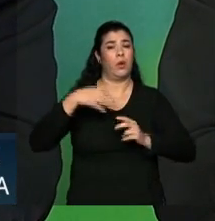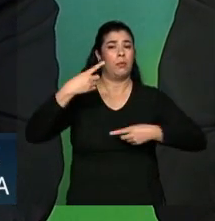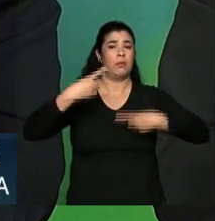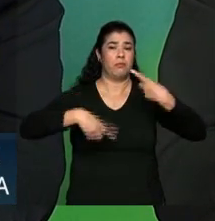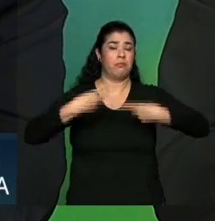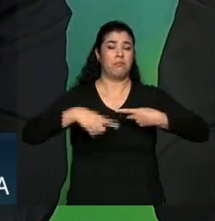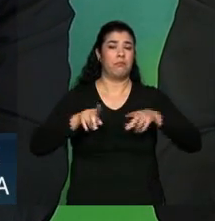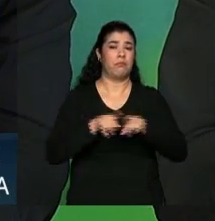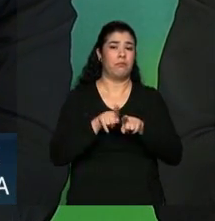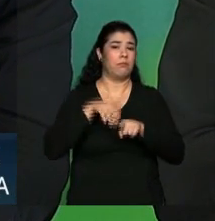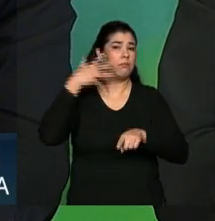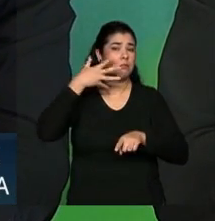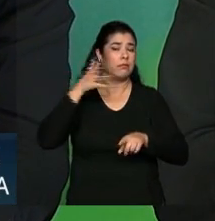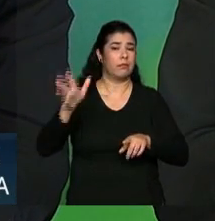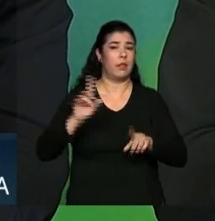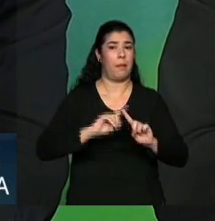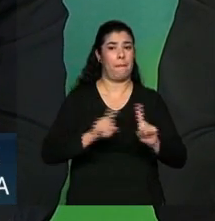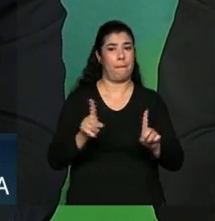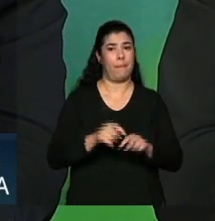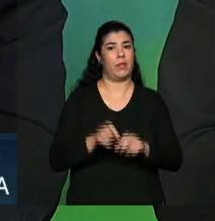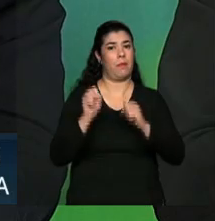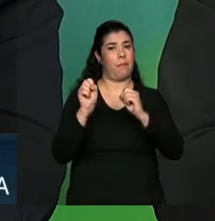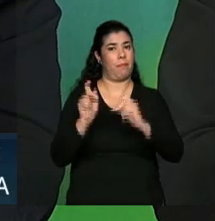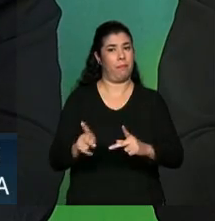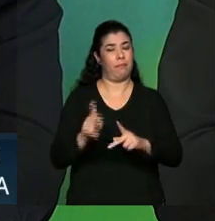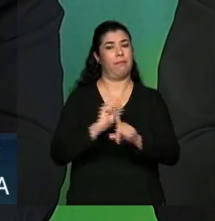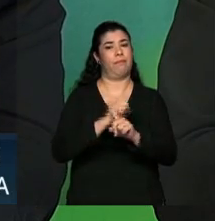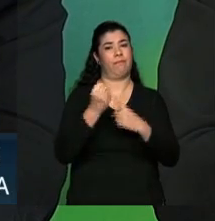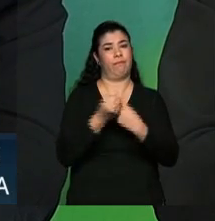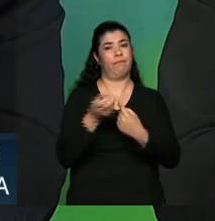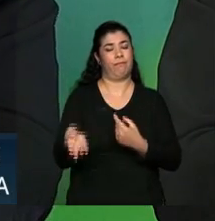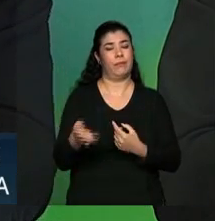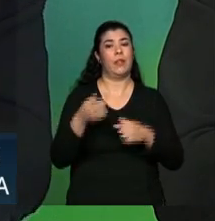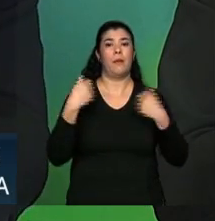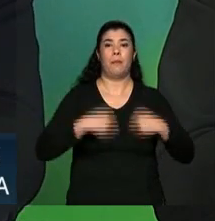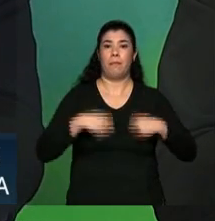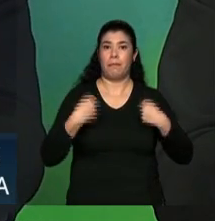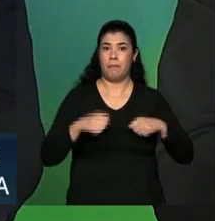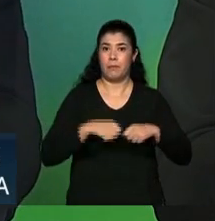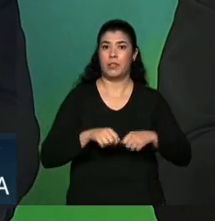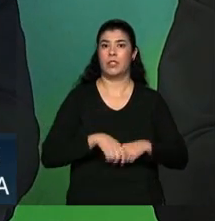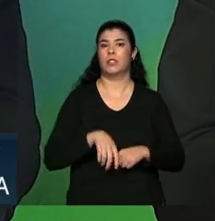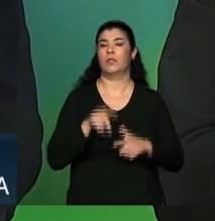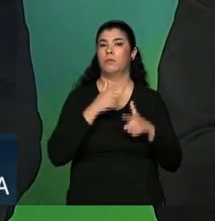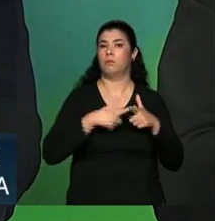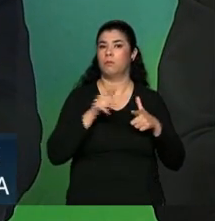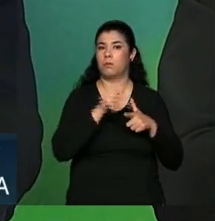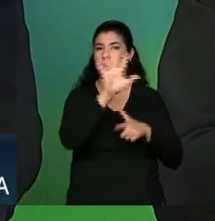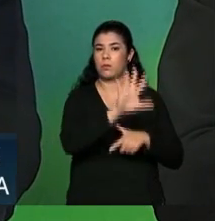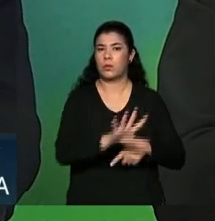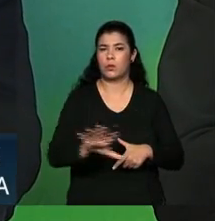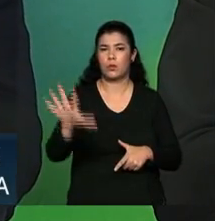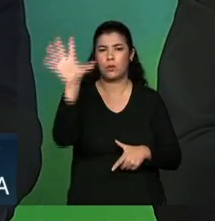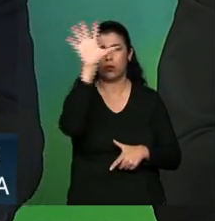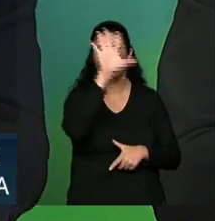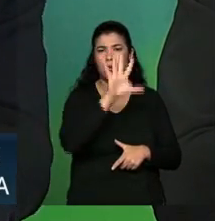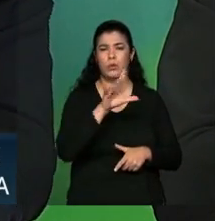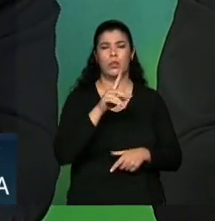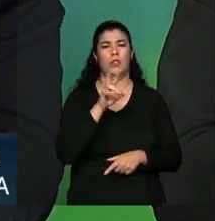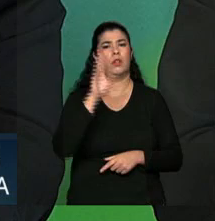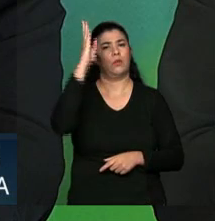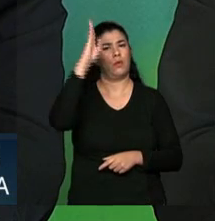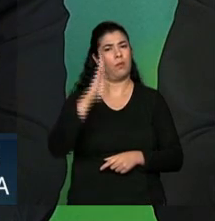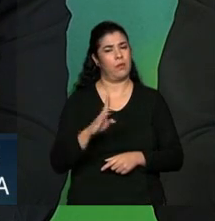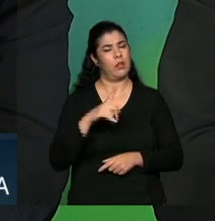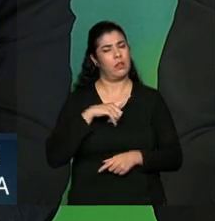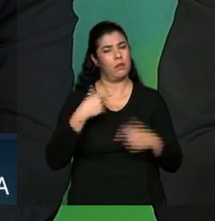brasileira. Mas uma questão como Previdência Social tem que ser tratada como uma questão do Estado brasileiro, com toda a responsabilidade que